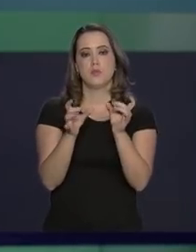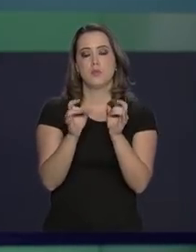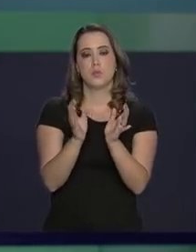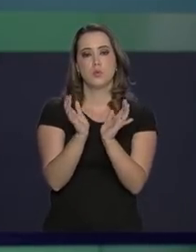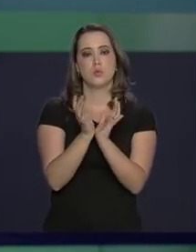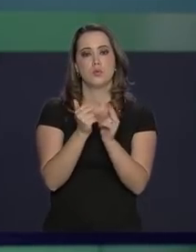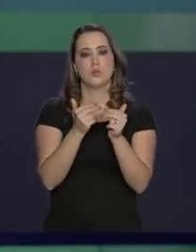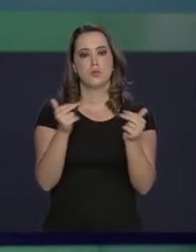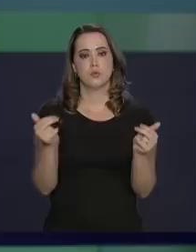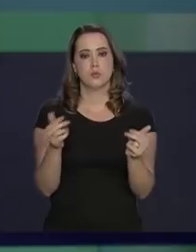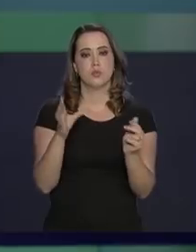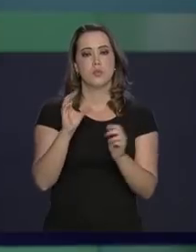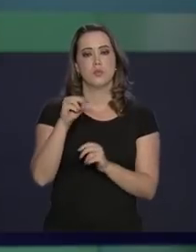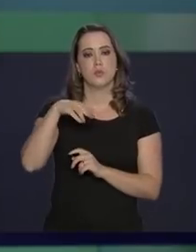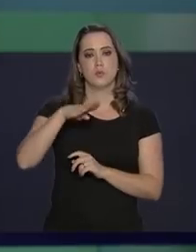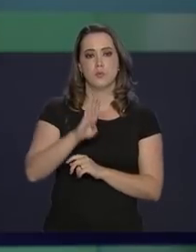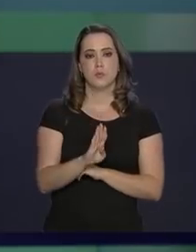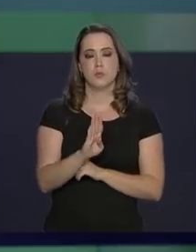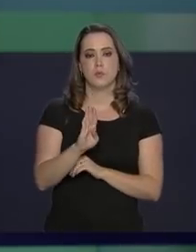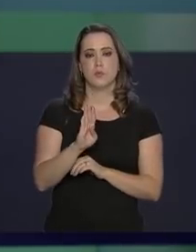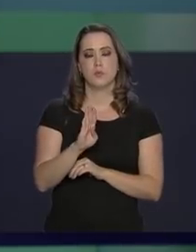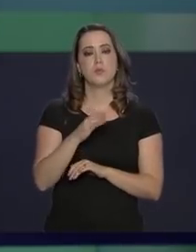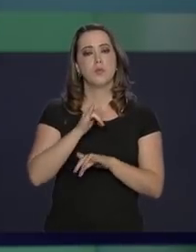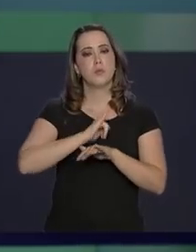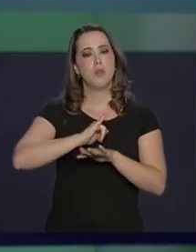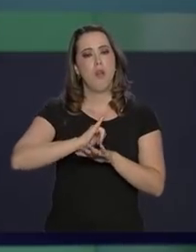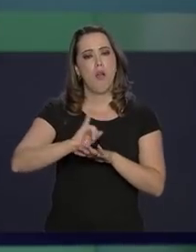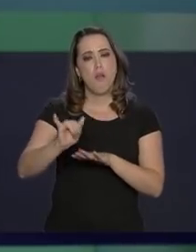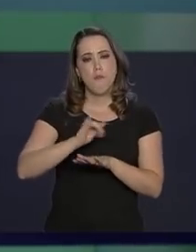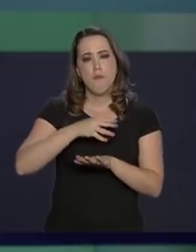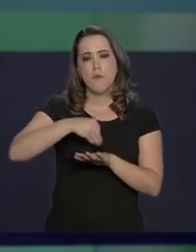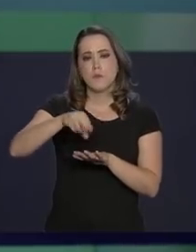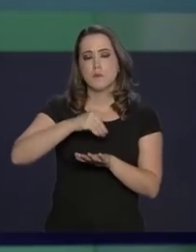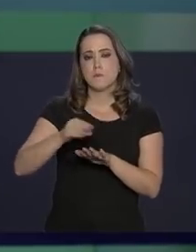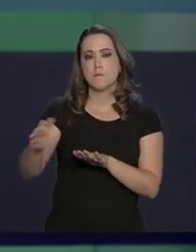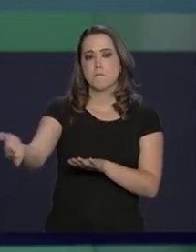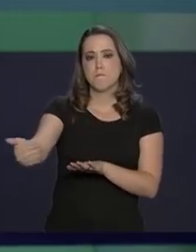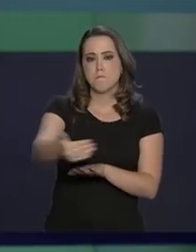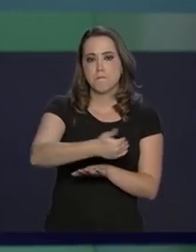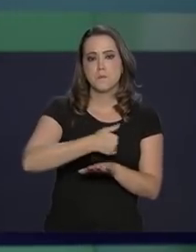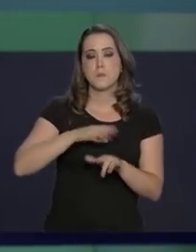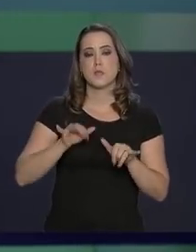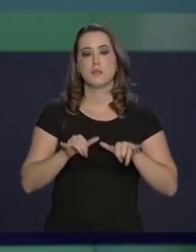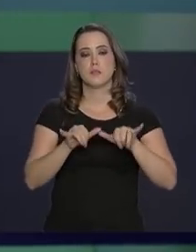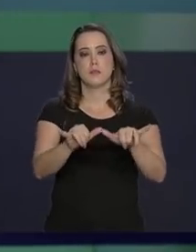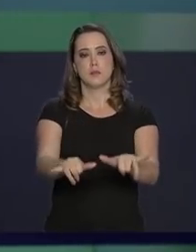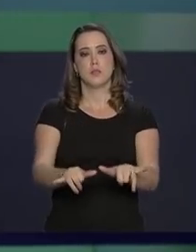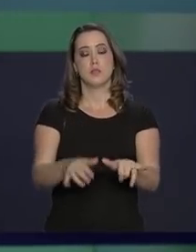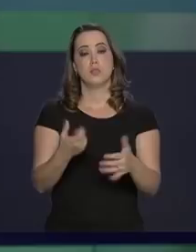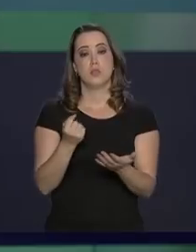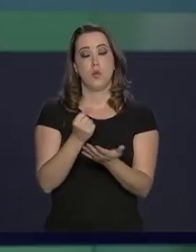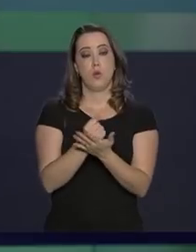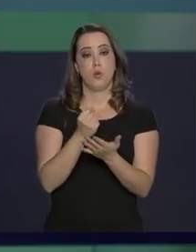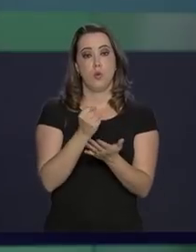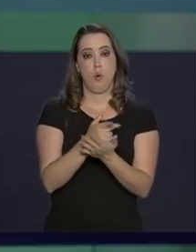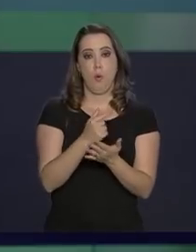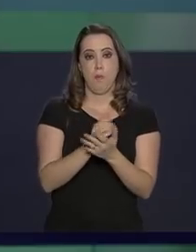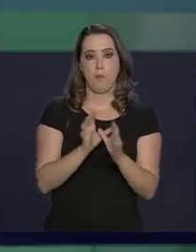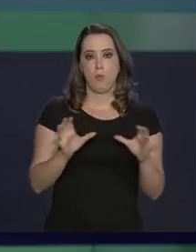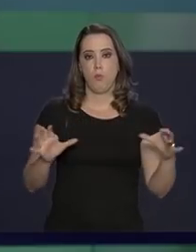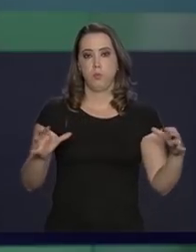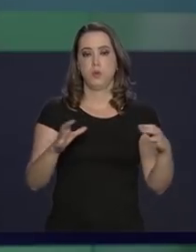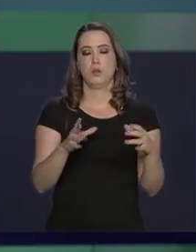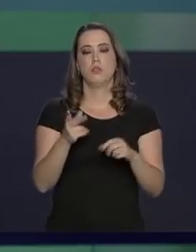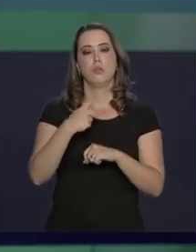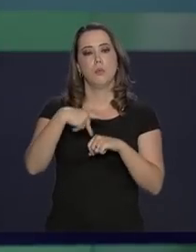comercialização de hortigrangeiros, divulgado pela Conab, usa informações fornecidas pelos grandes mercados atacadistas do